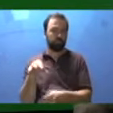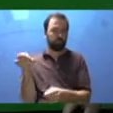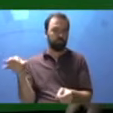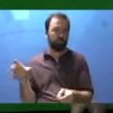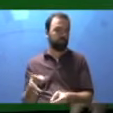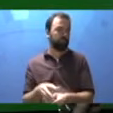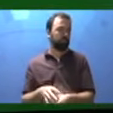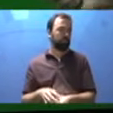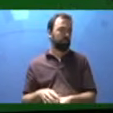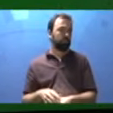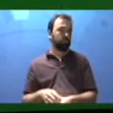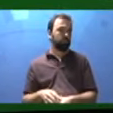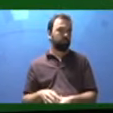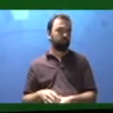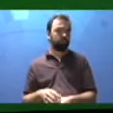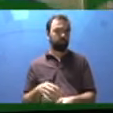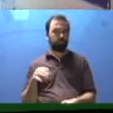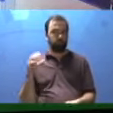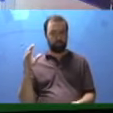mesmo tamanho?